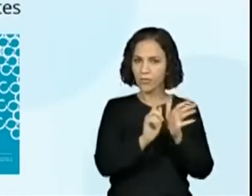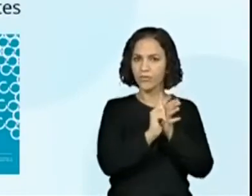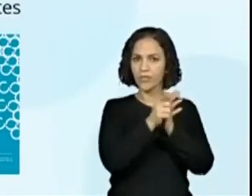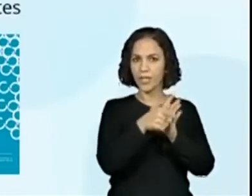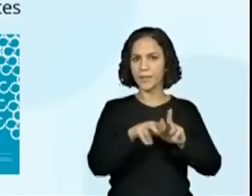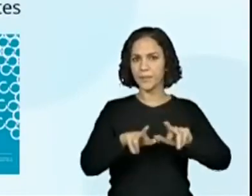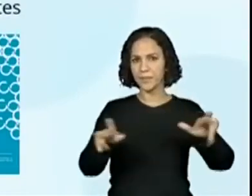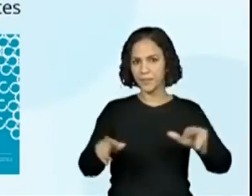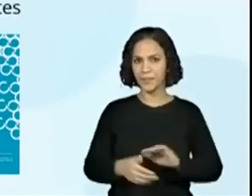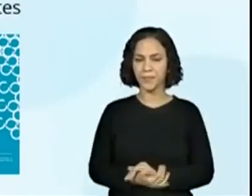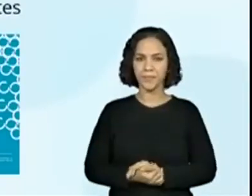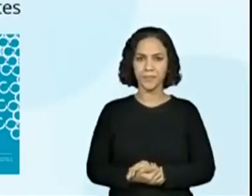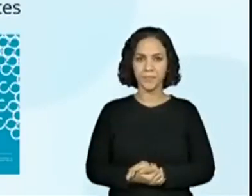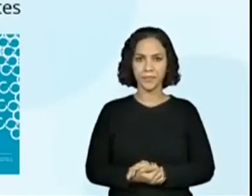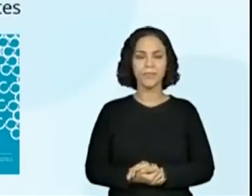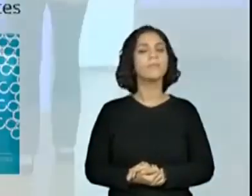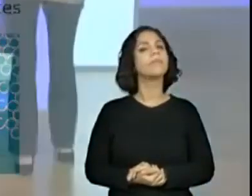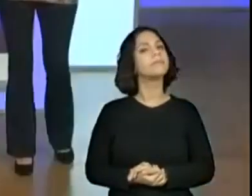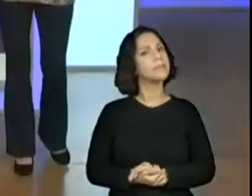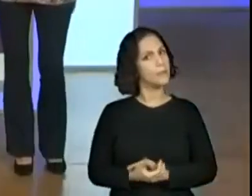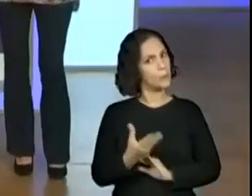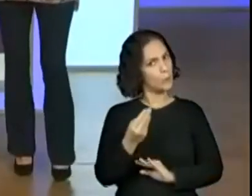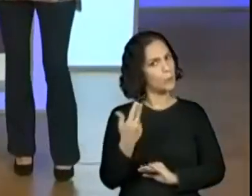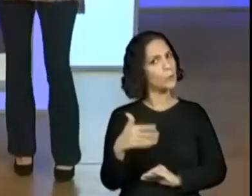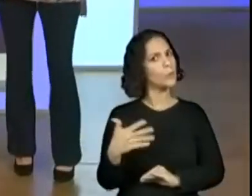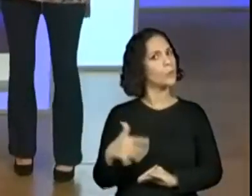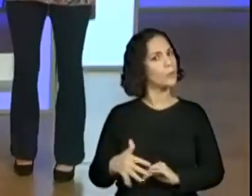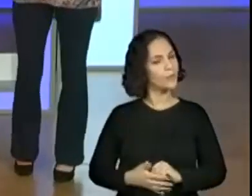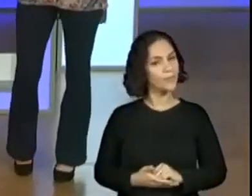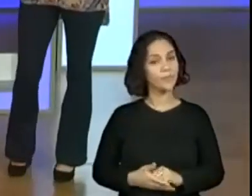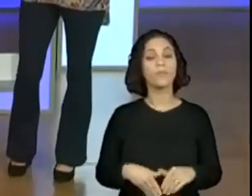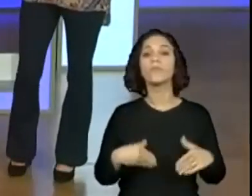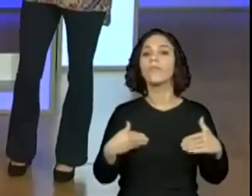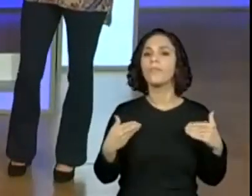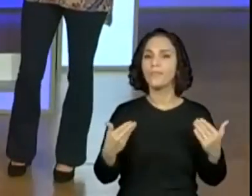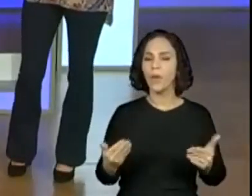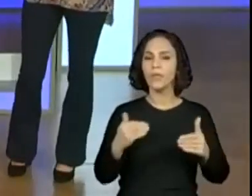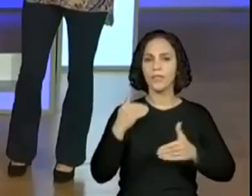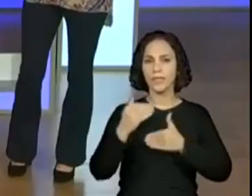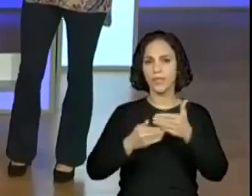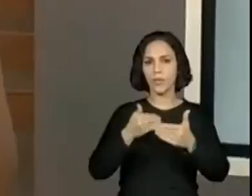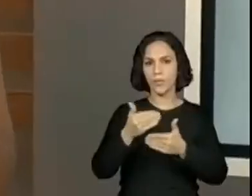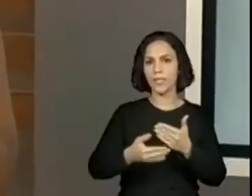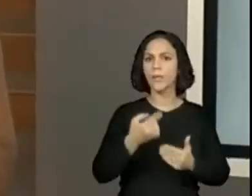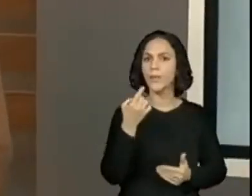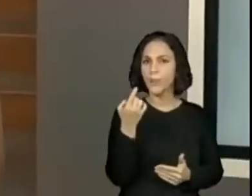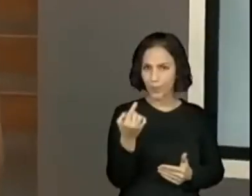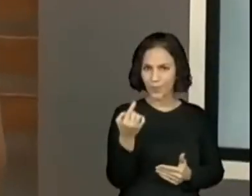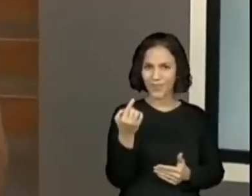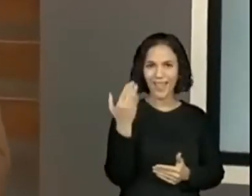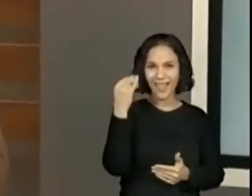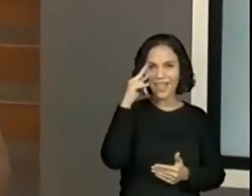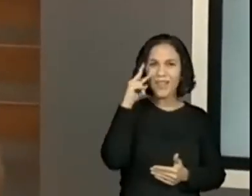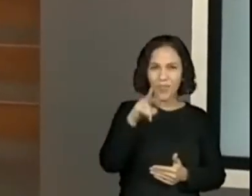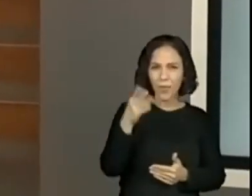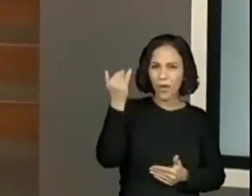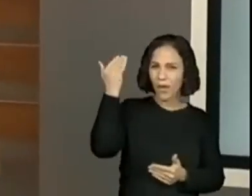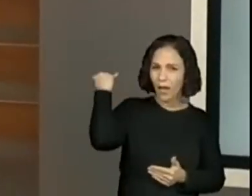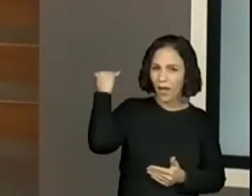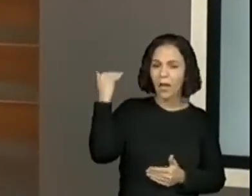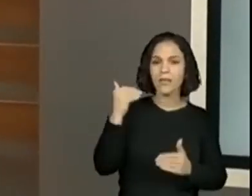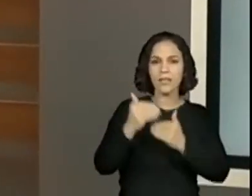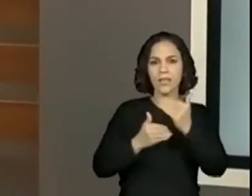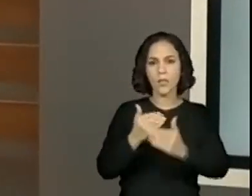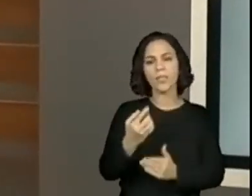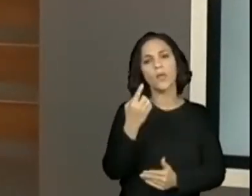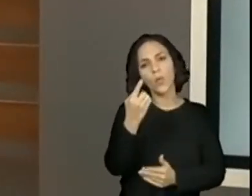gêneros. Isso mesmo. Bastante coisa. Isso. Então, na sequência 1, pessoal, quem acompanhou aí as aulas da sequência 1,